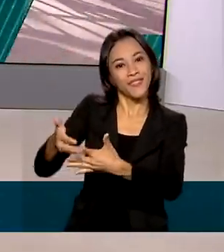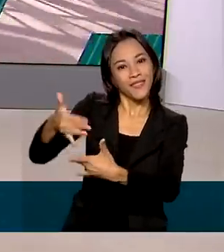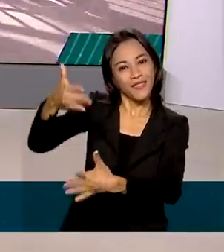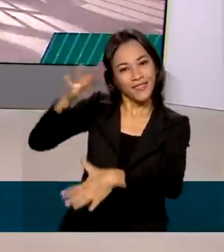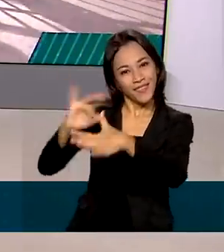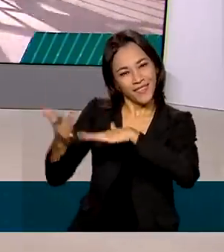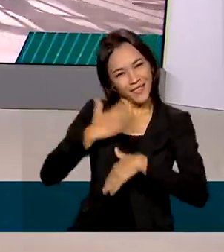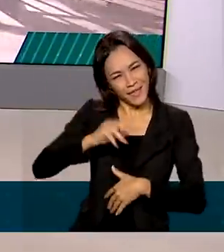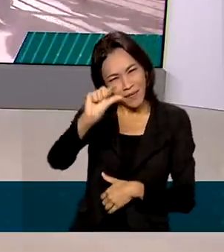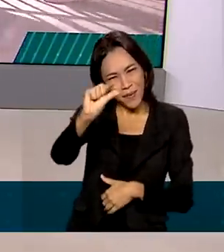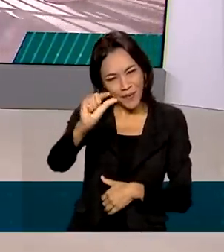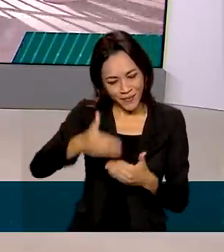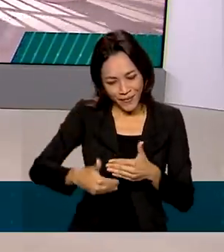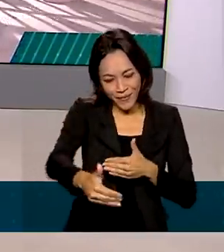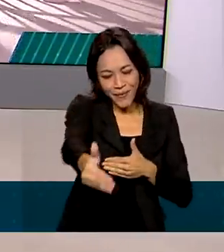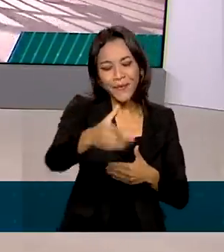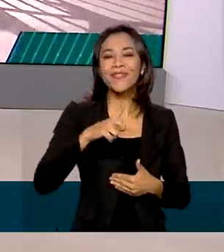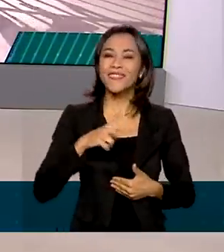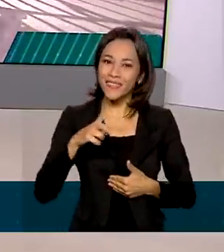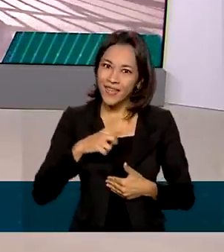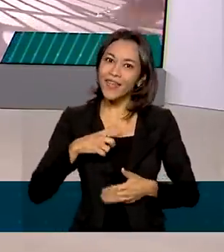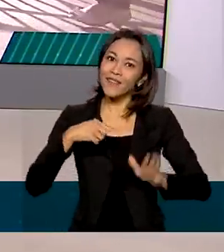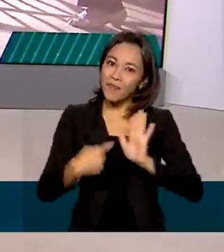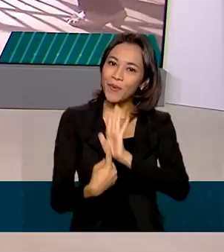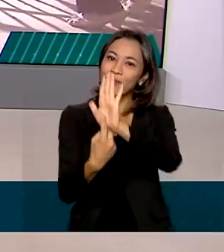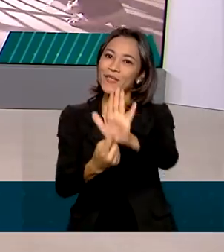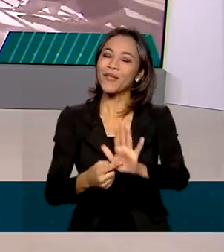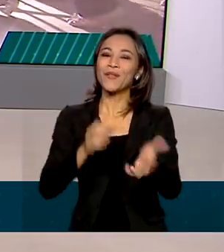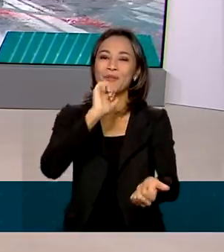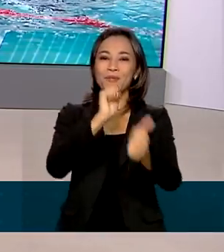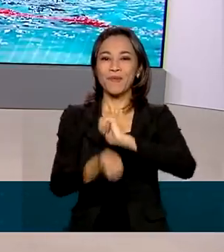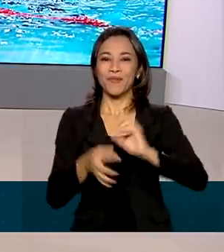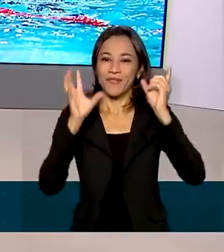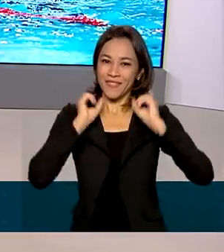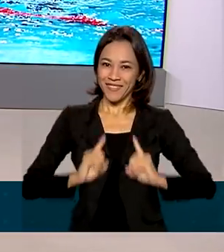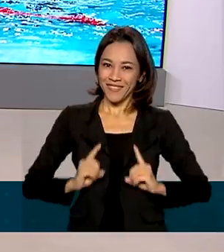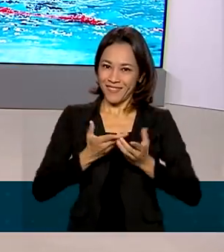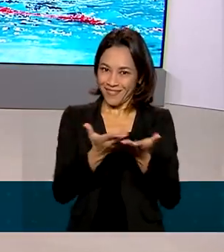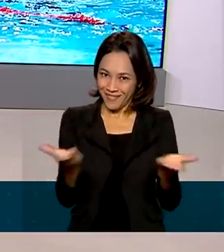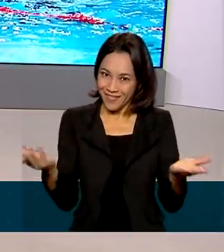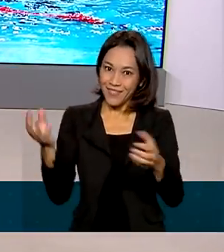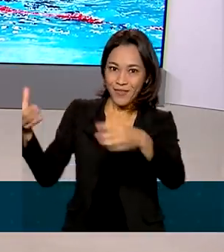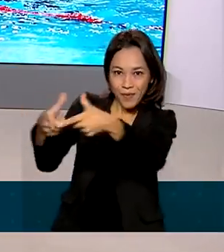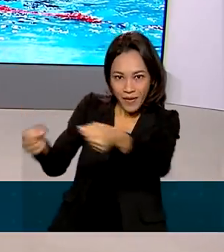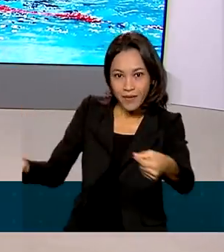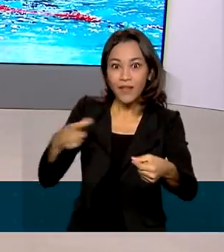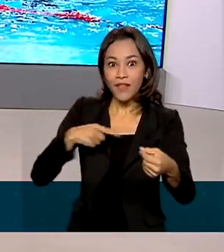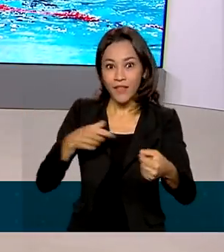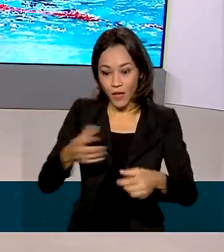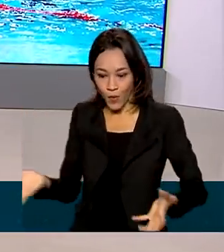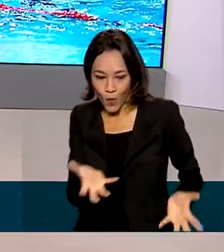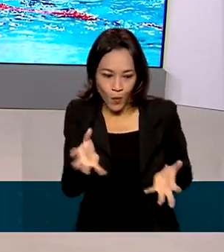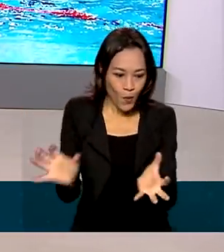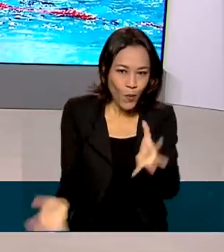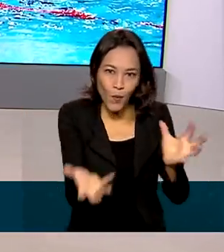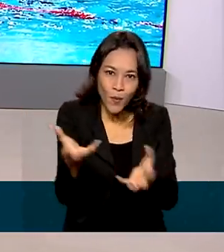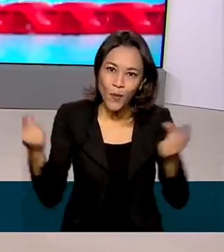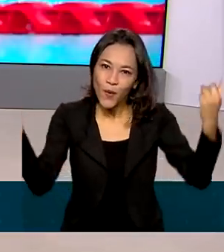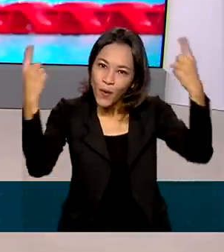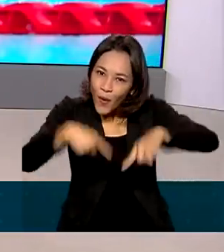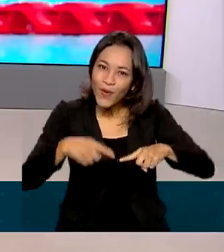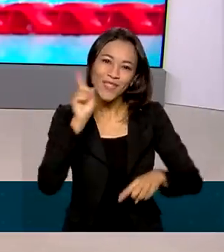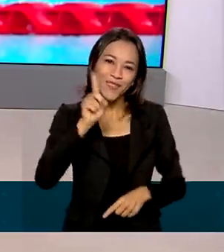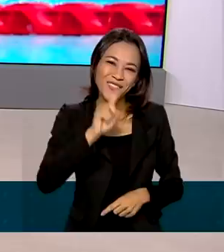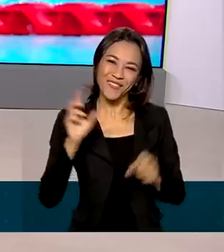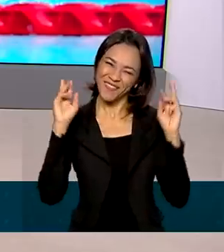pouco, aqui na TV Brasil, tem transmissão ao vivo dos Jogos Paralímpicos de Tóquio. O Brasil tem disputa no gol-bol contra os Estados Unidos. Vamos